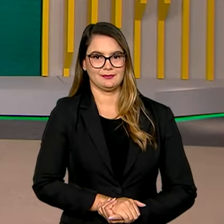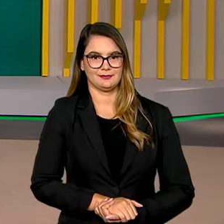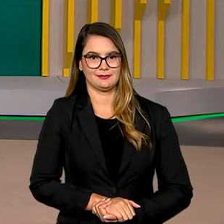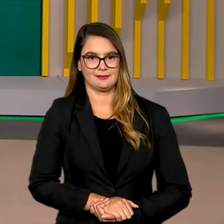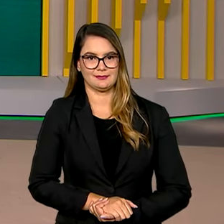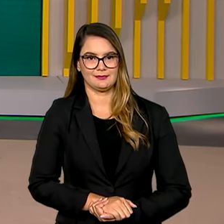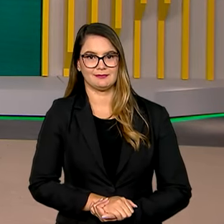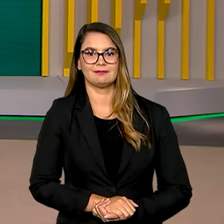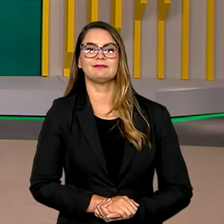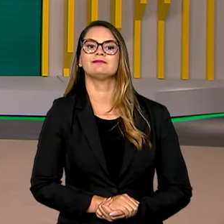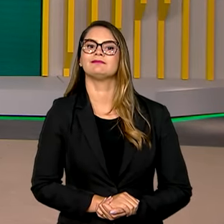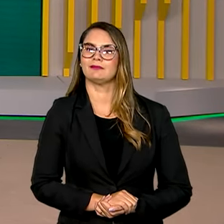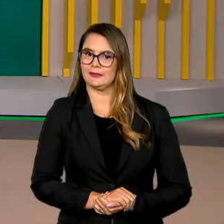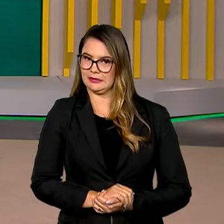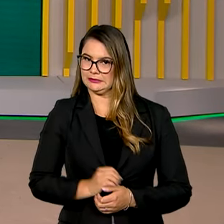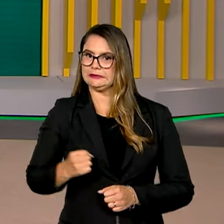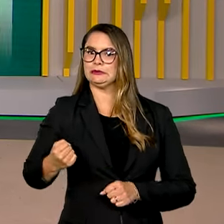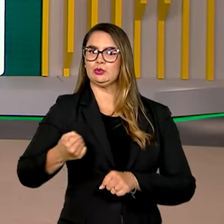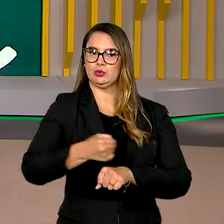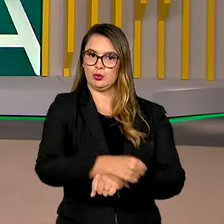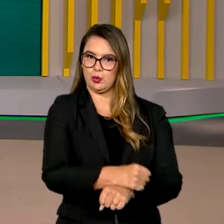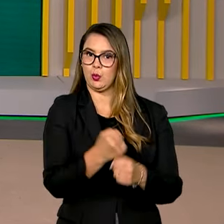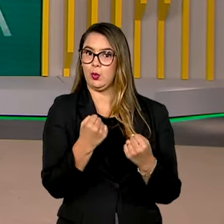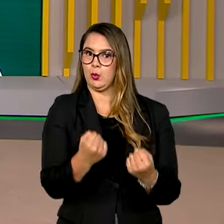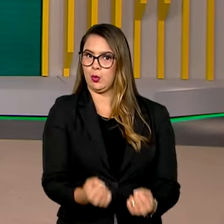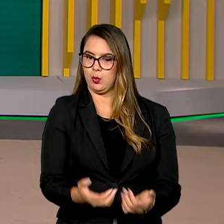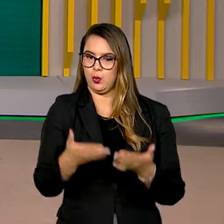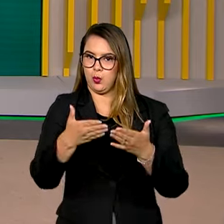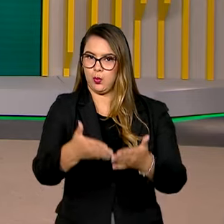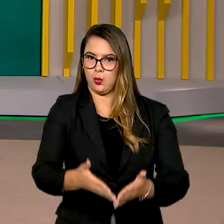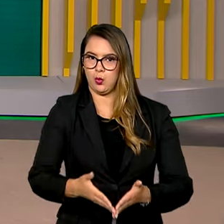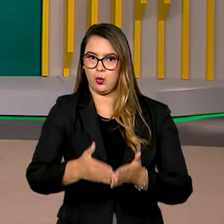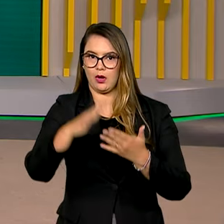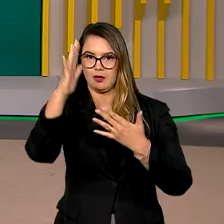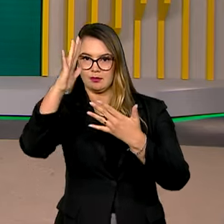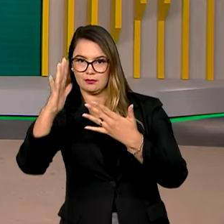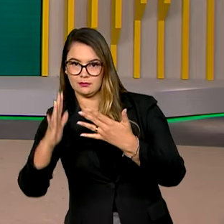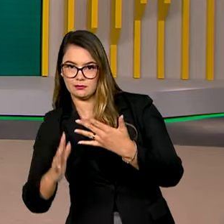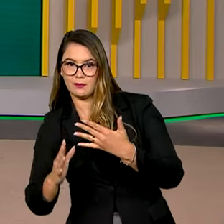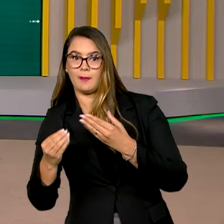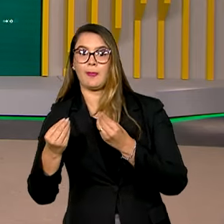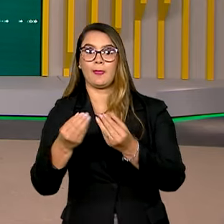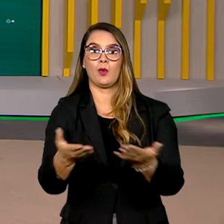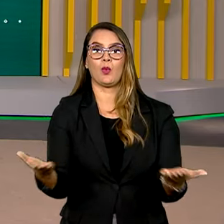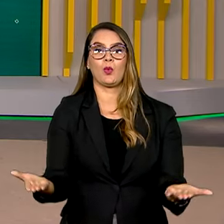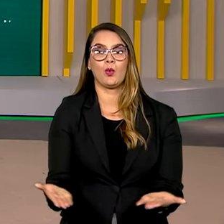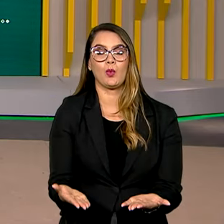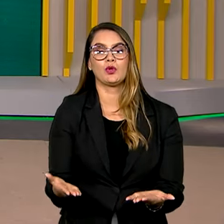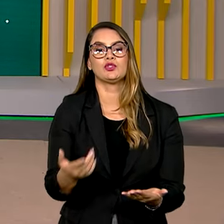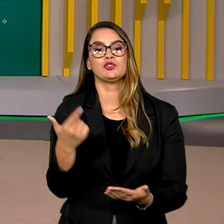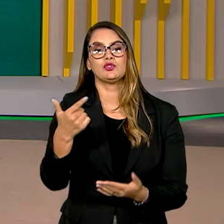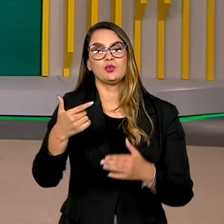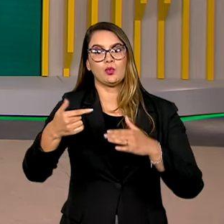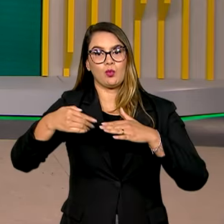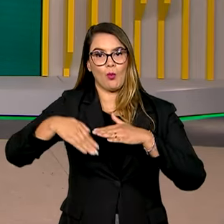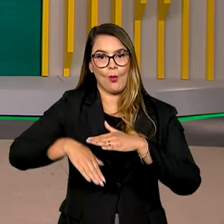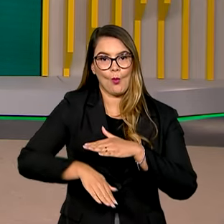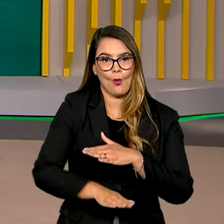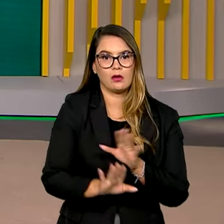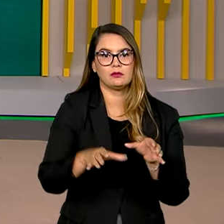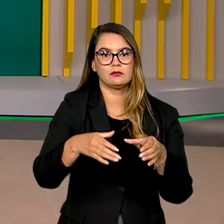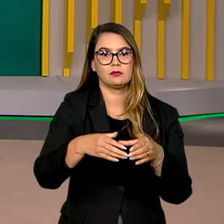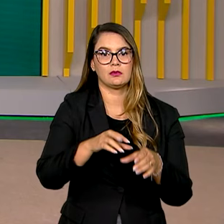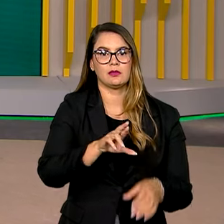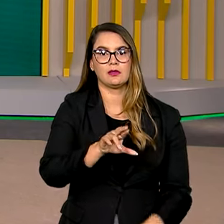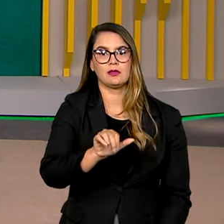Um reforço de peso para o patrulhamento marítimo da costa brasileira. Foi entregue hoje o segundo submarino da